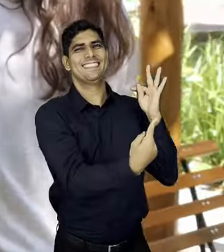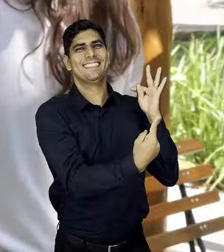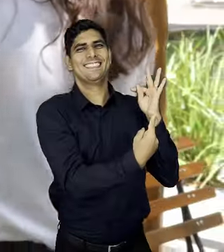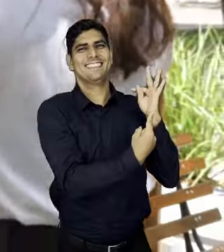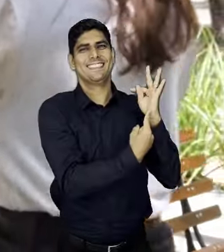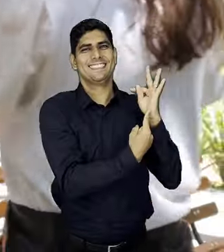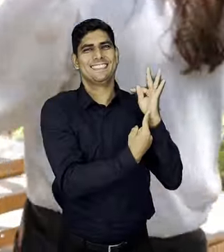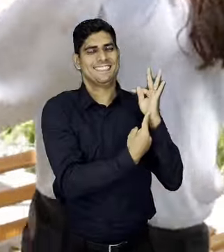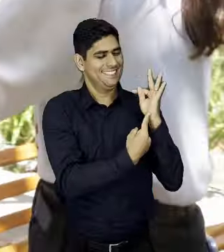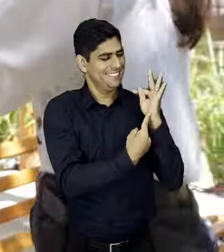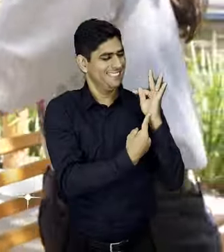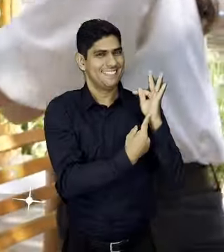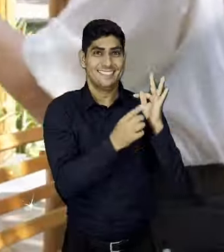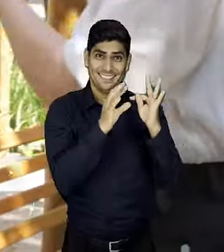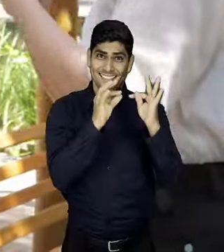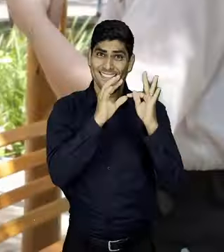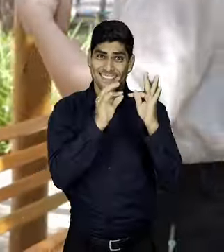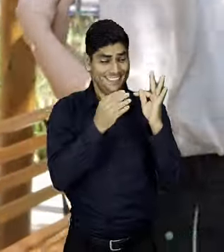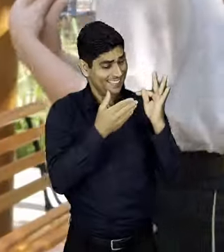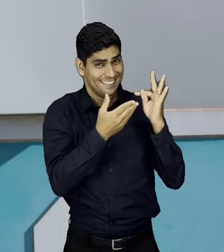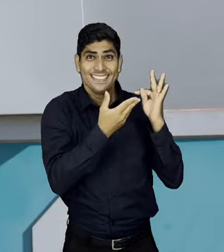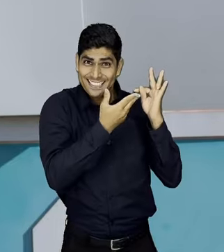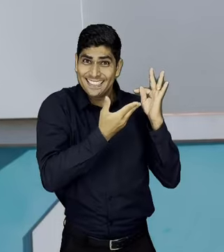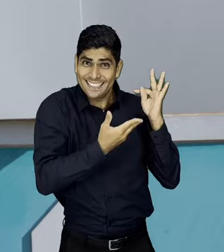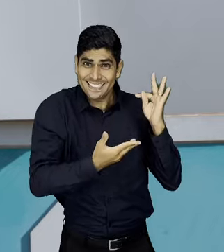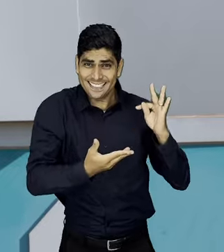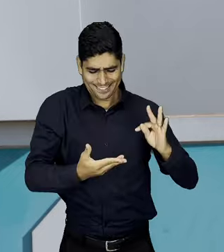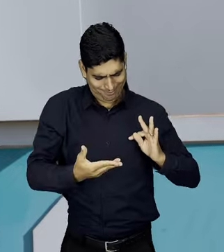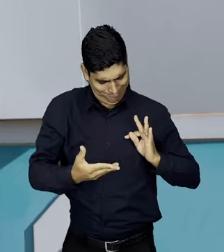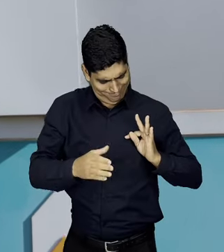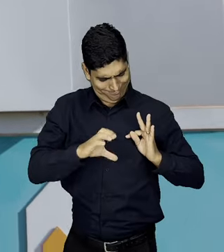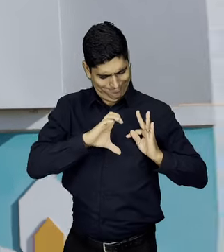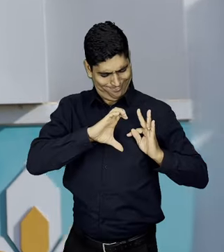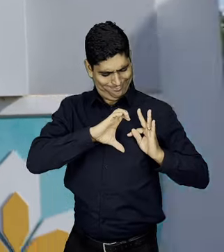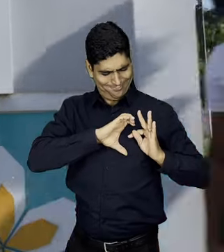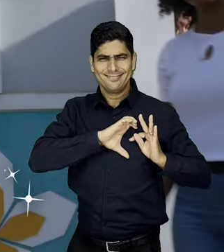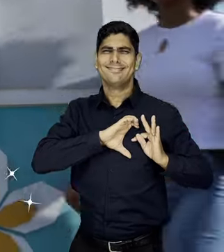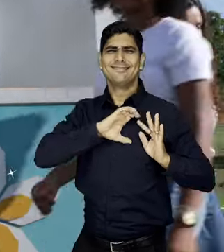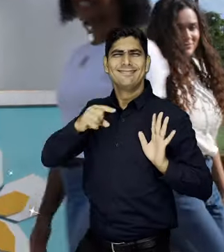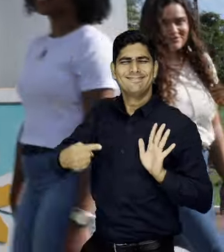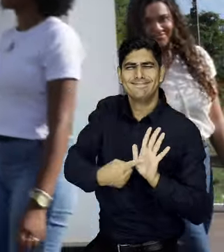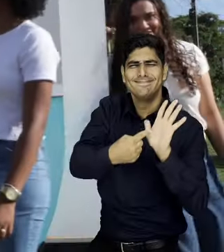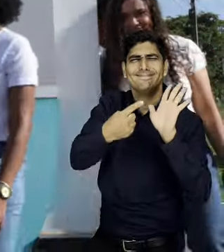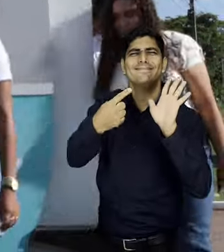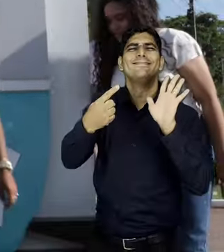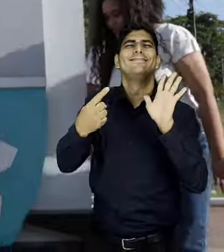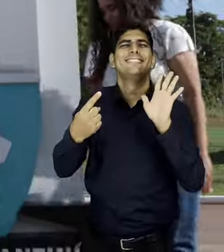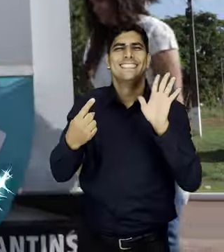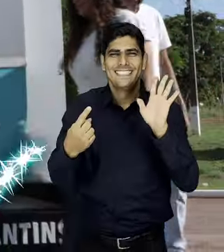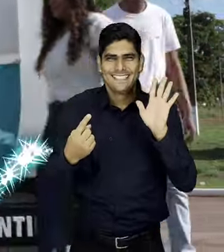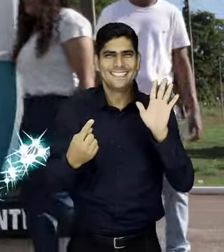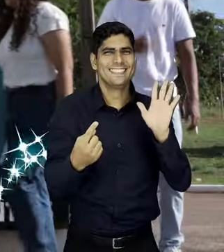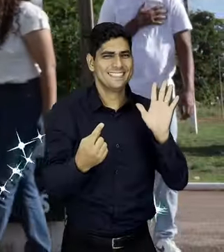UFD somos nós A UFD está na nossa frente A